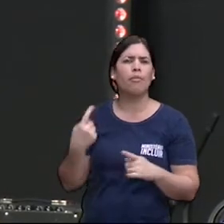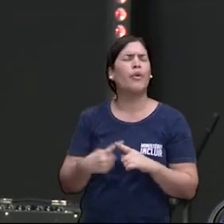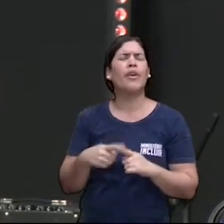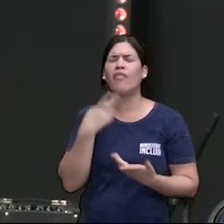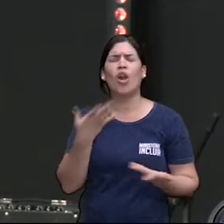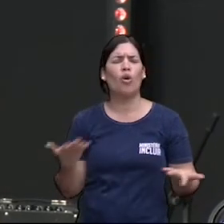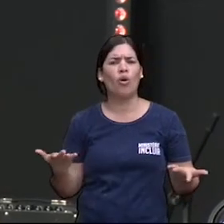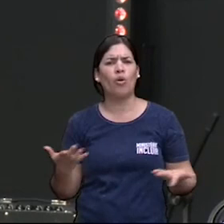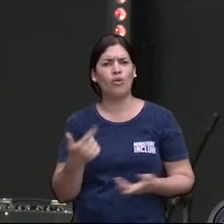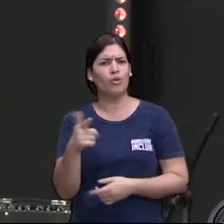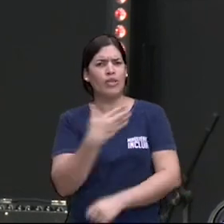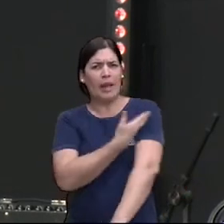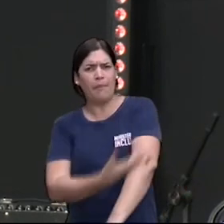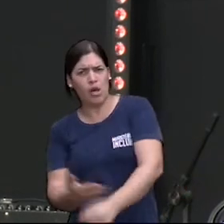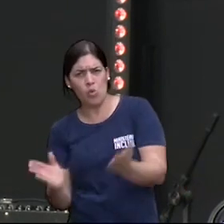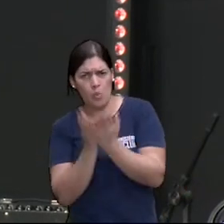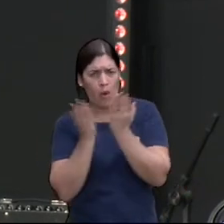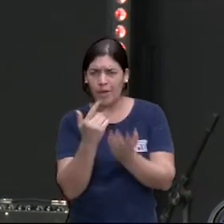não tem branco pobre não